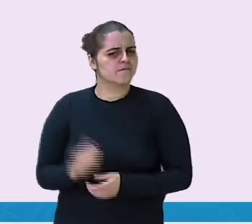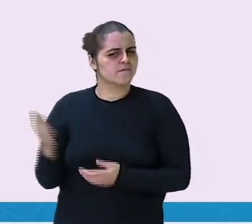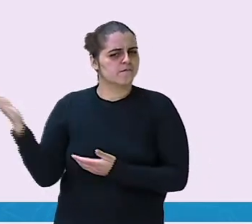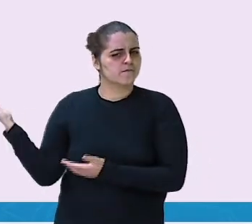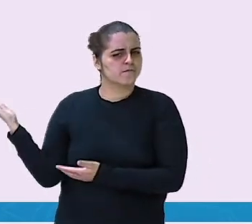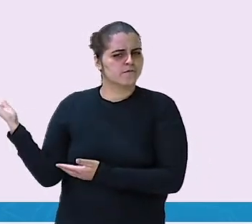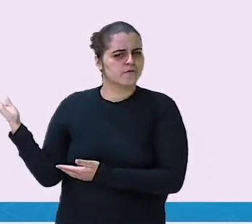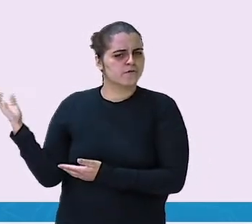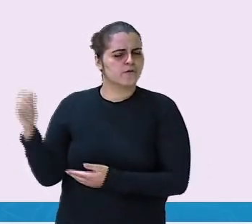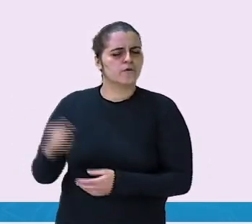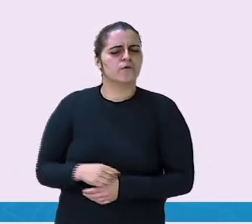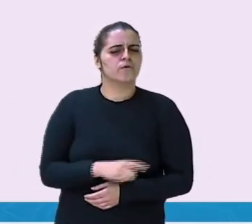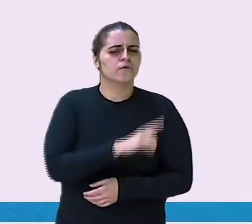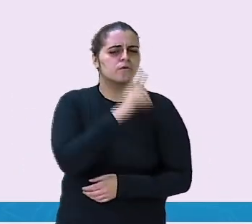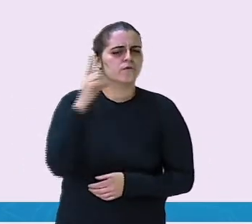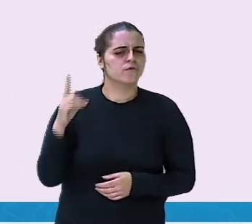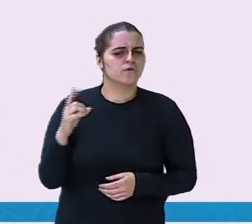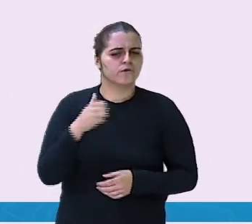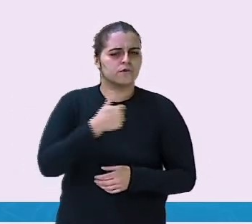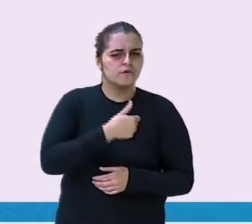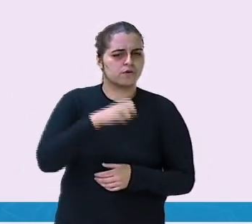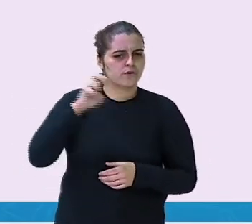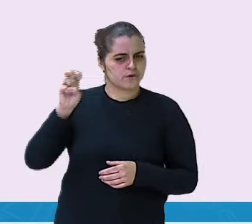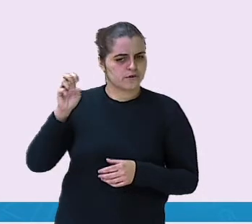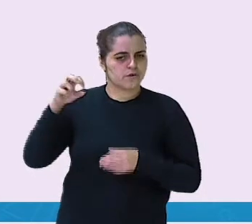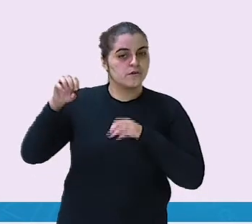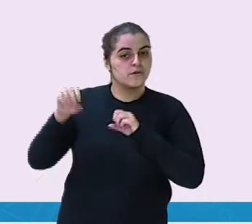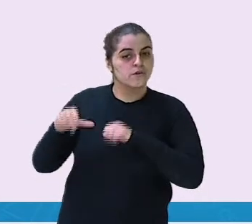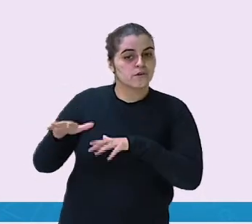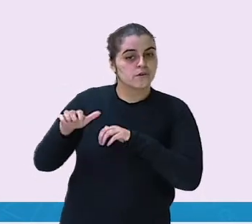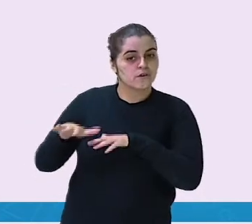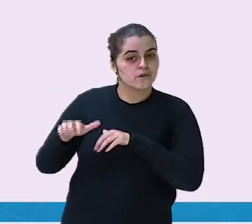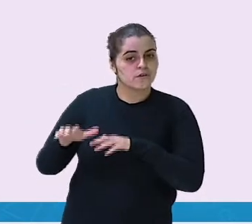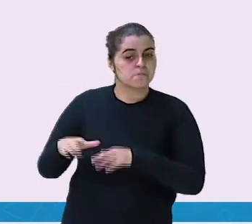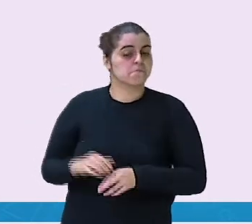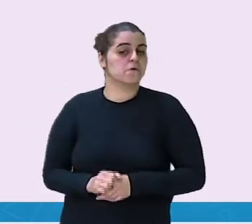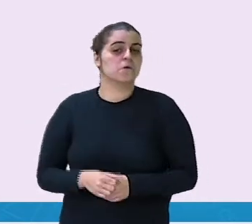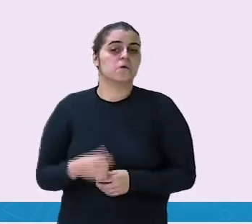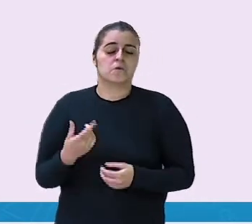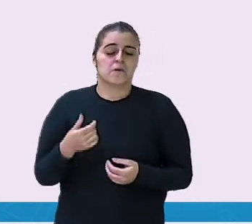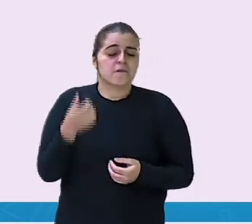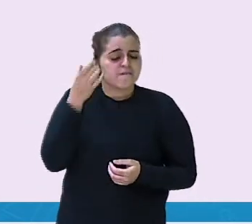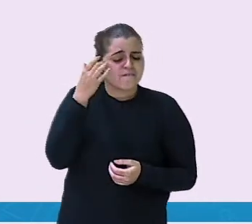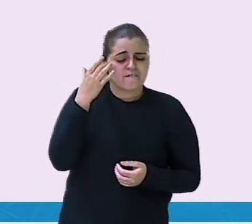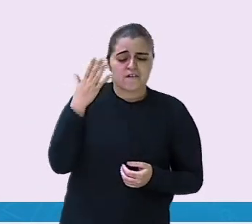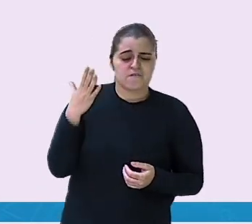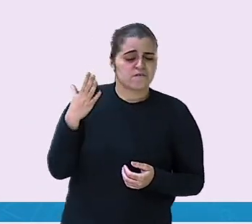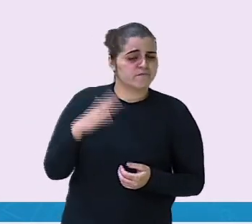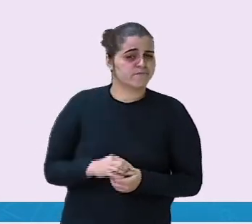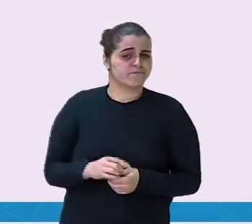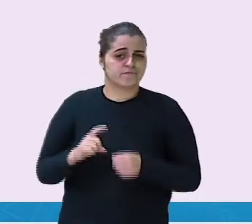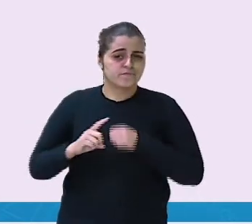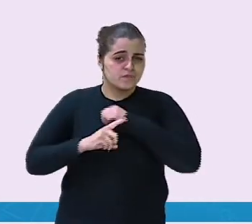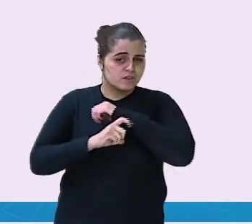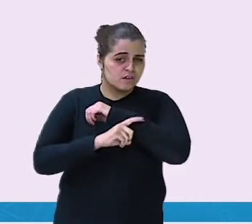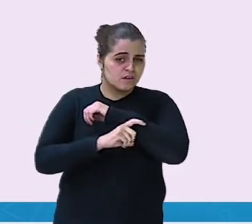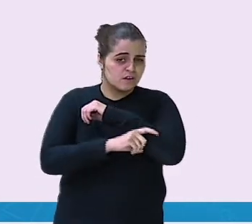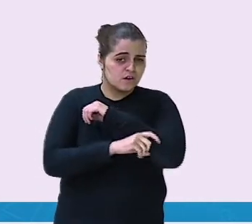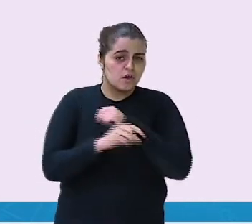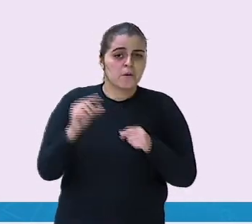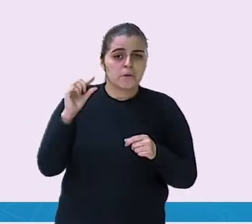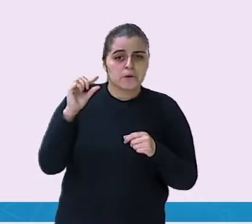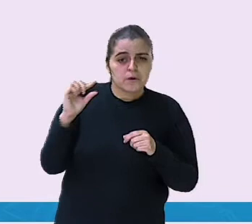No dia 15 de setembro, nem sempre é fácil ser uma minhoca. Somos muito